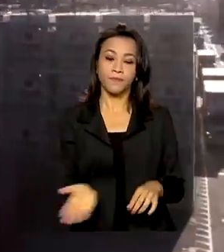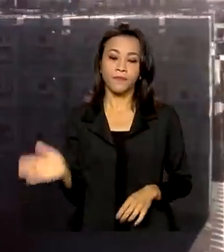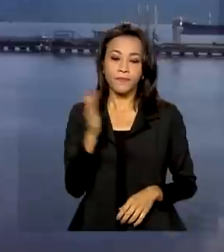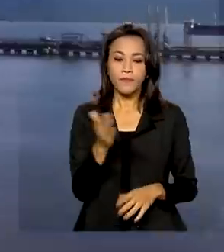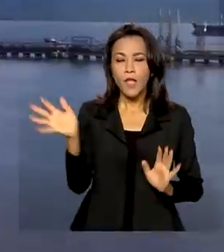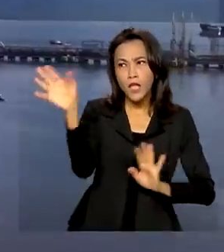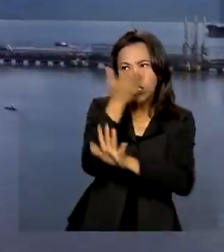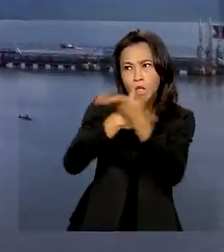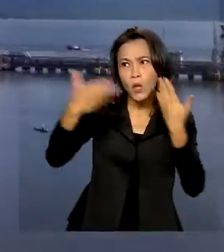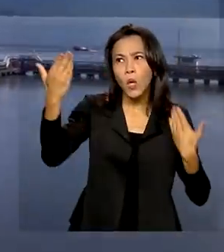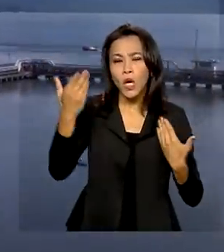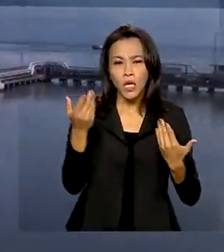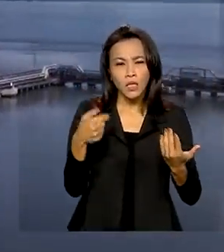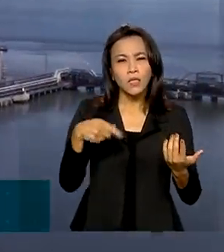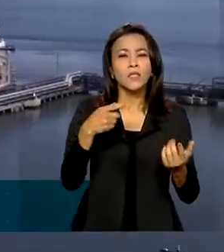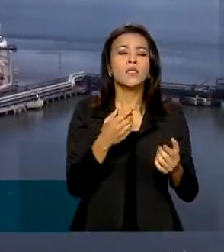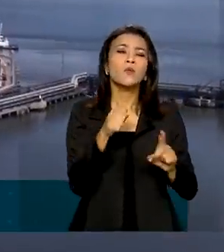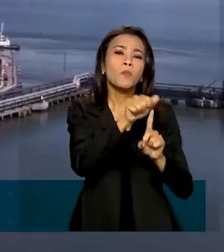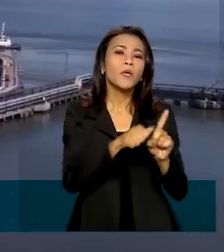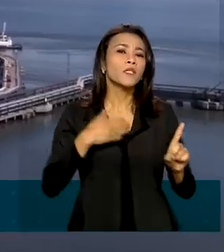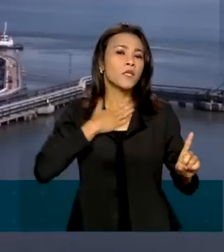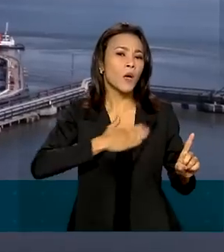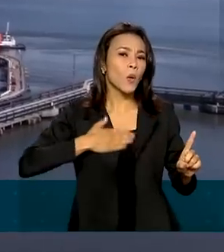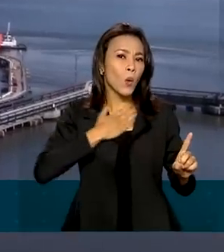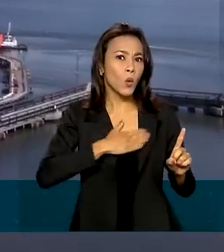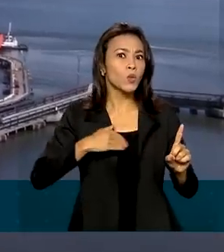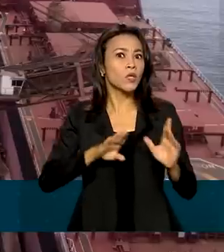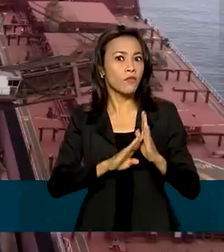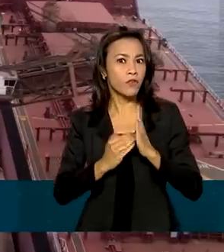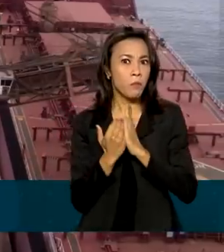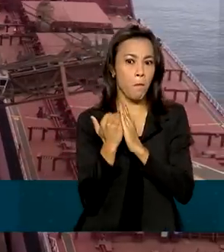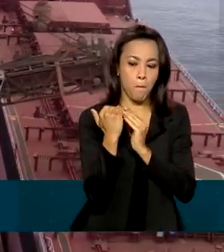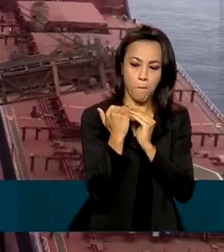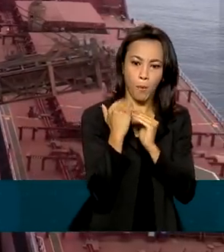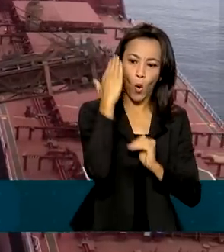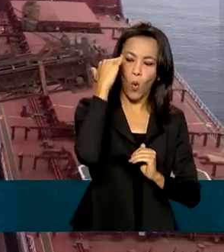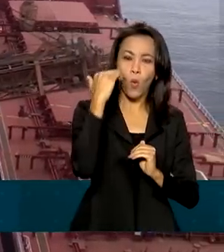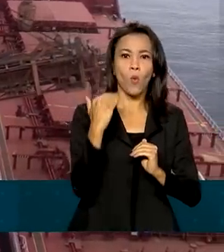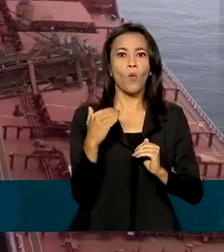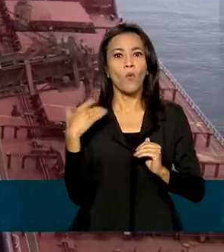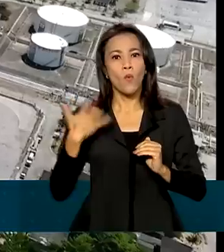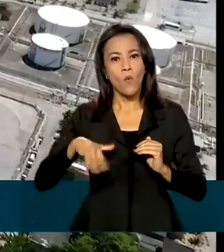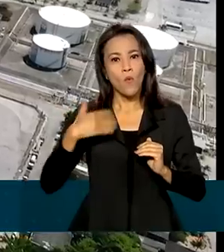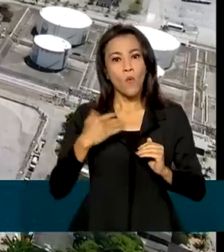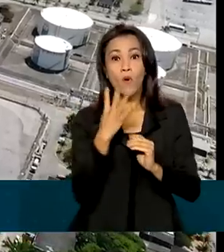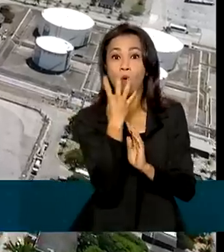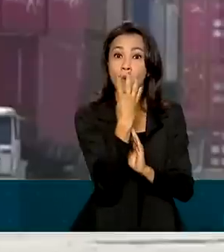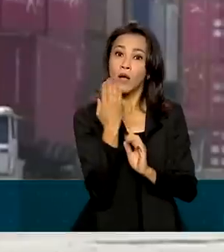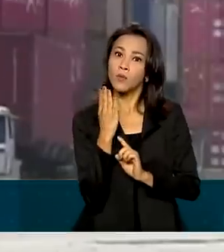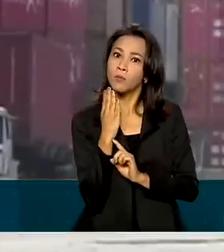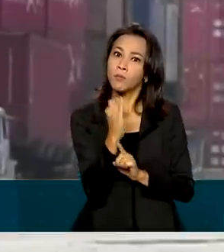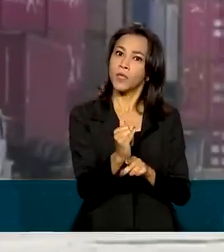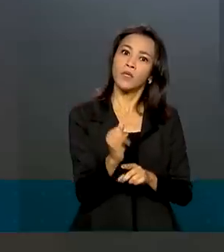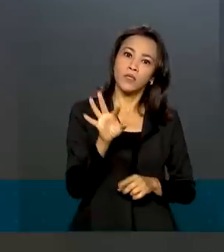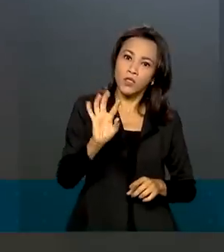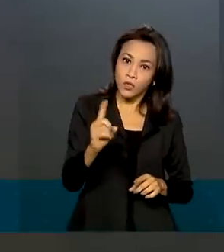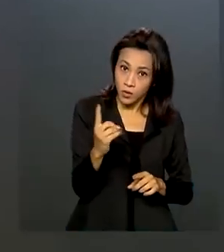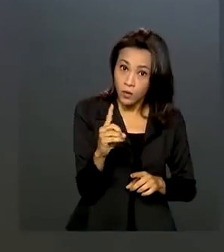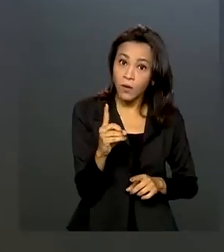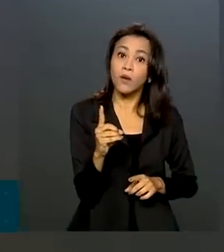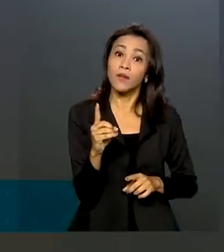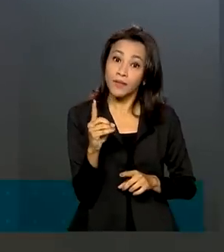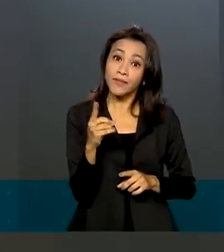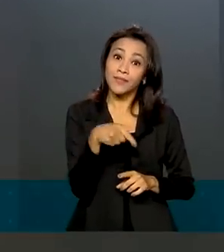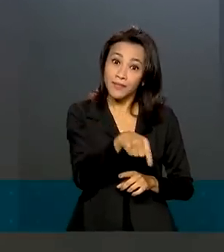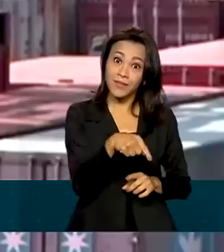trocas com o exterior em agosto geraram um saldo superior a 4 bilhões de dólares a favor